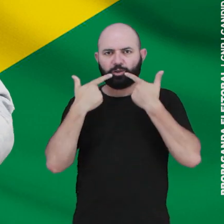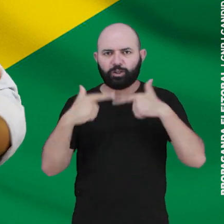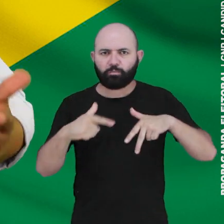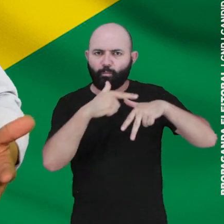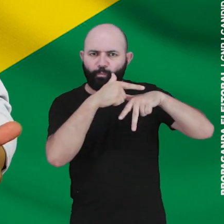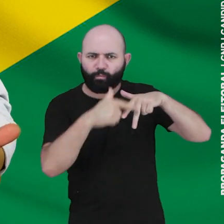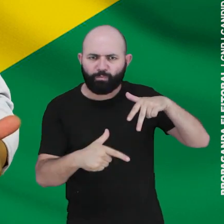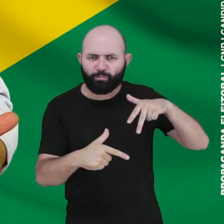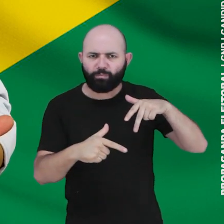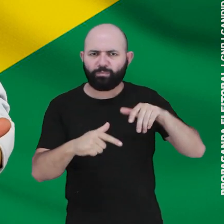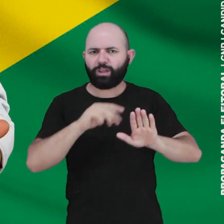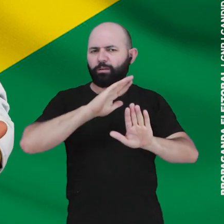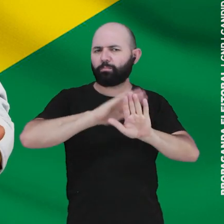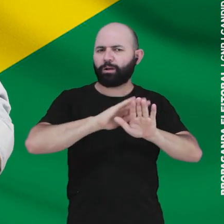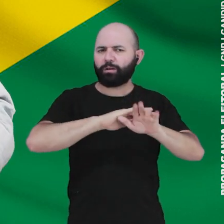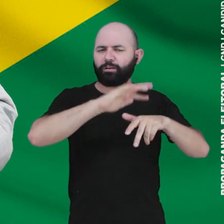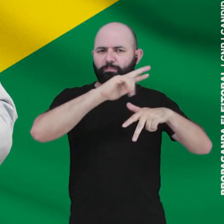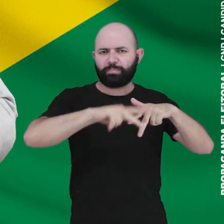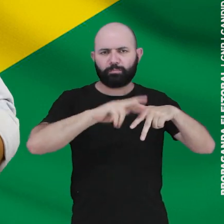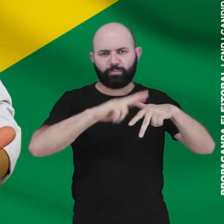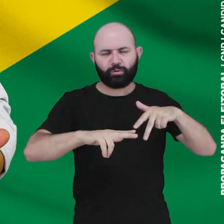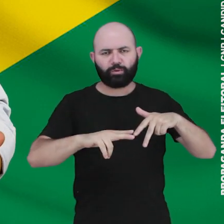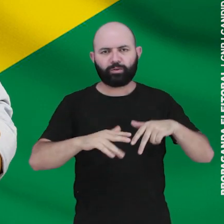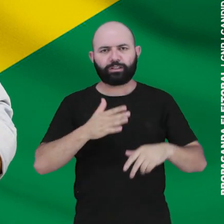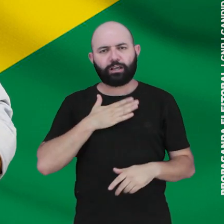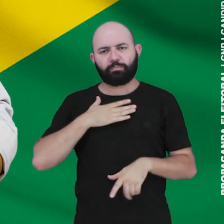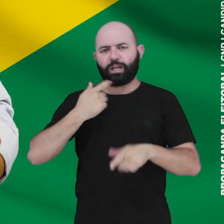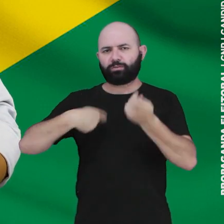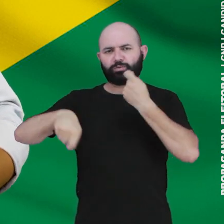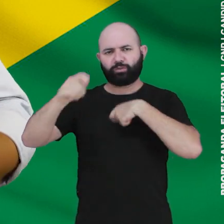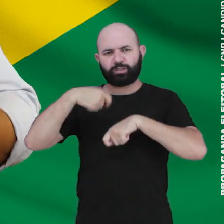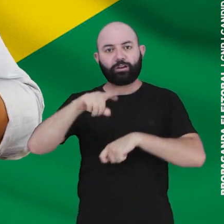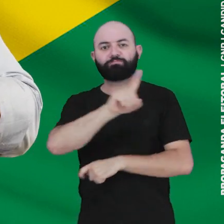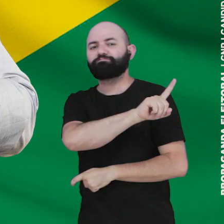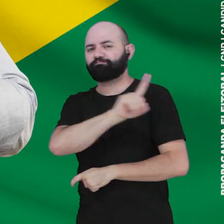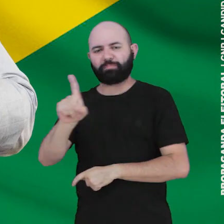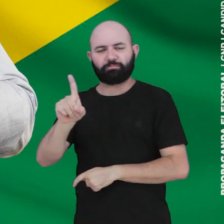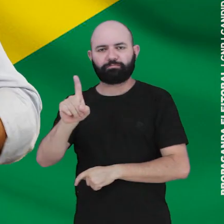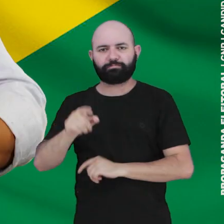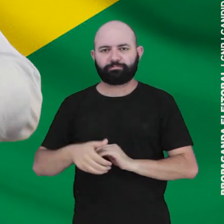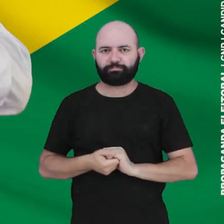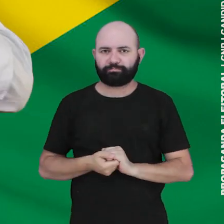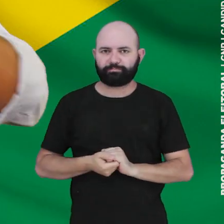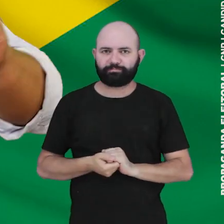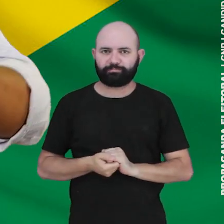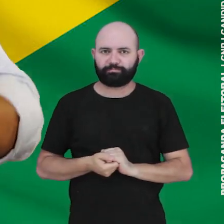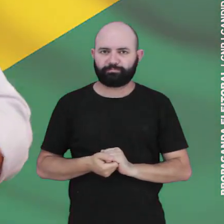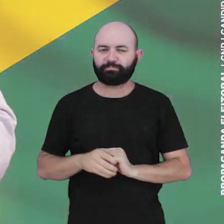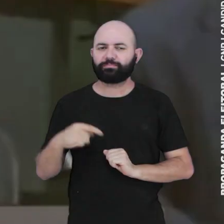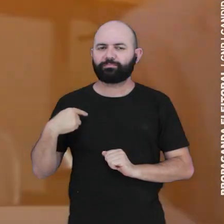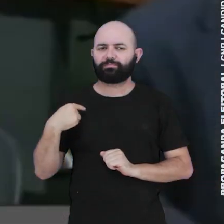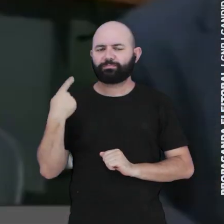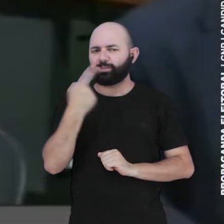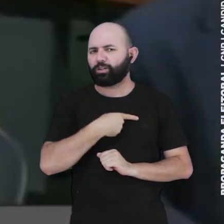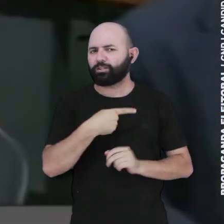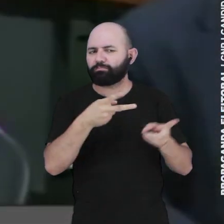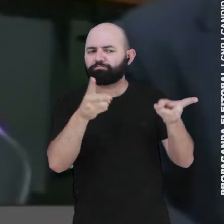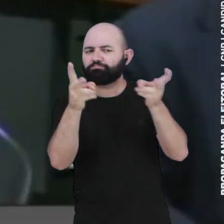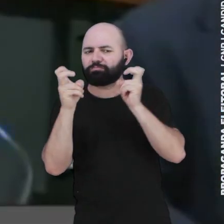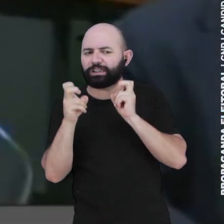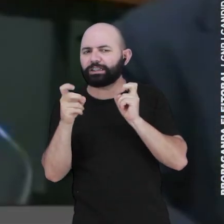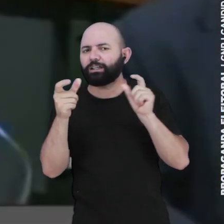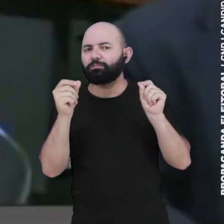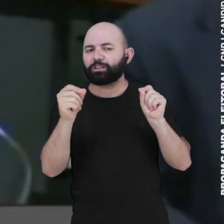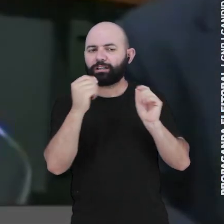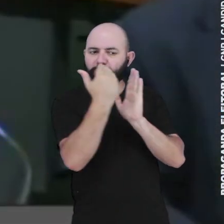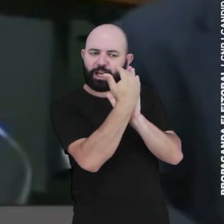Desfiles? Linguagem neutra? Ideologia de gênero? Na minha administração, não. Nós estamos